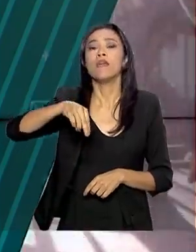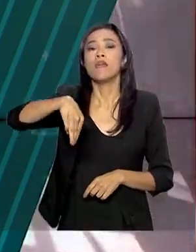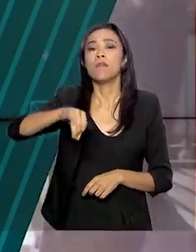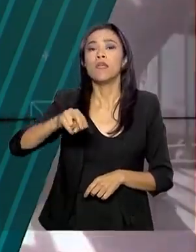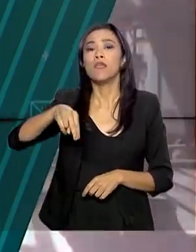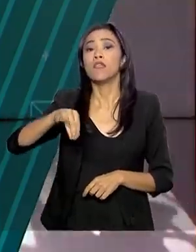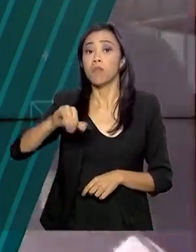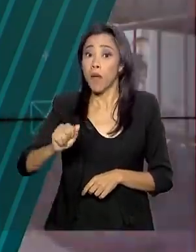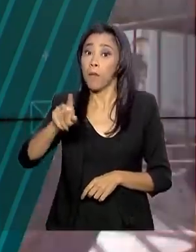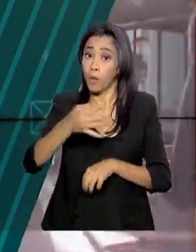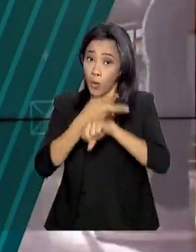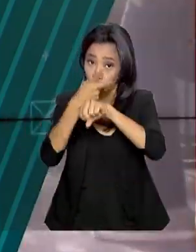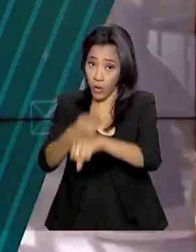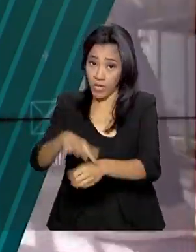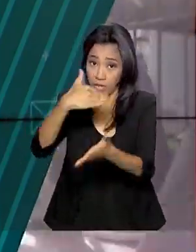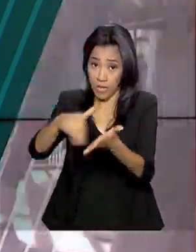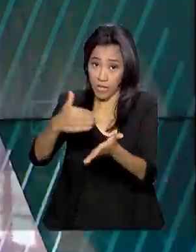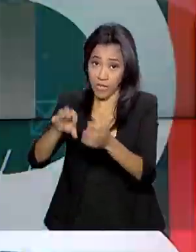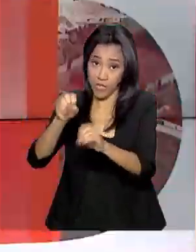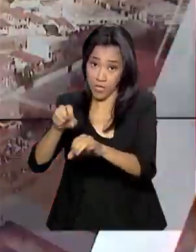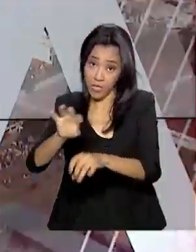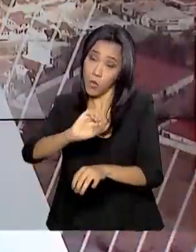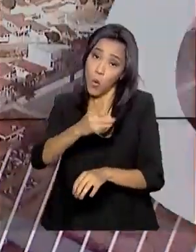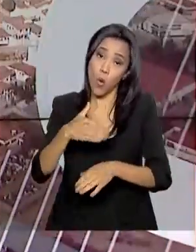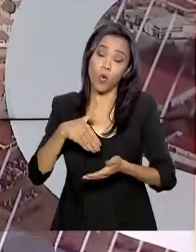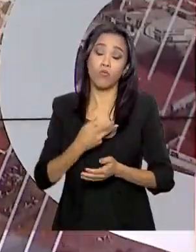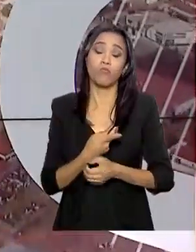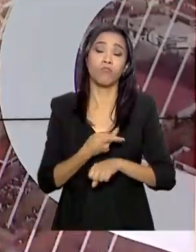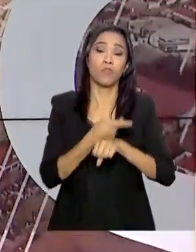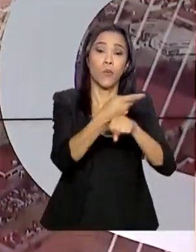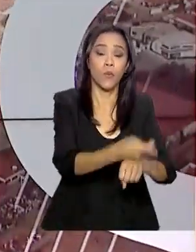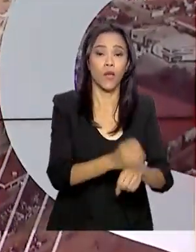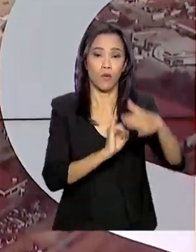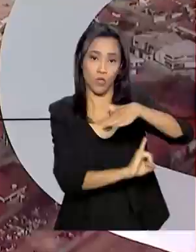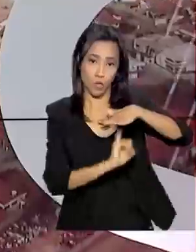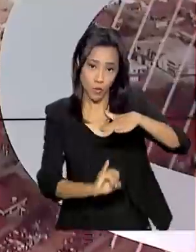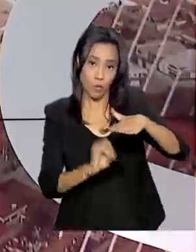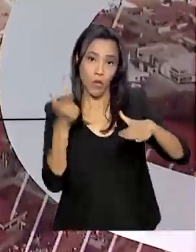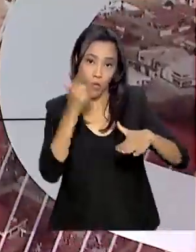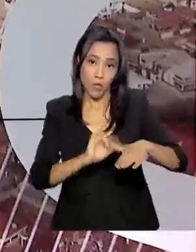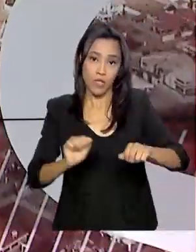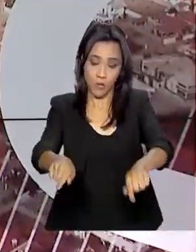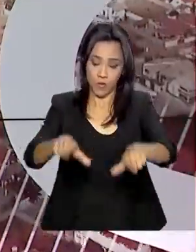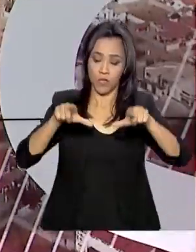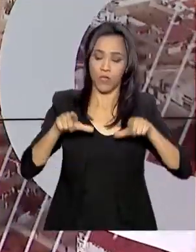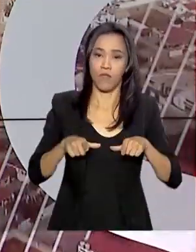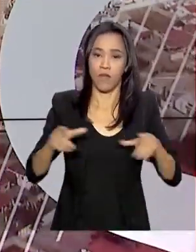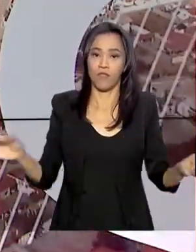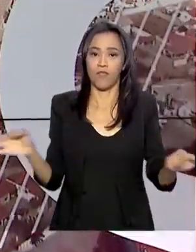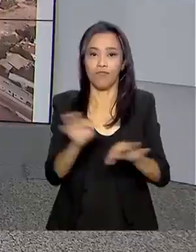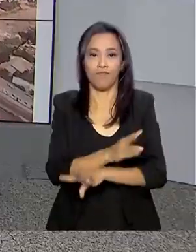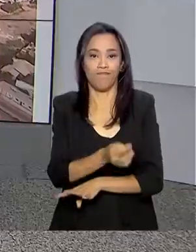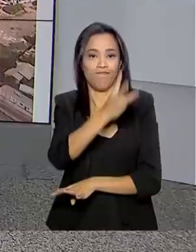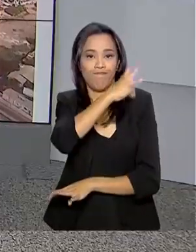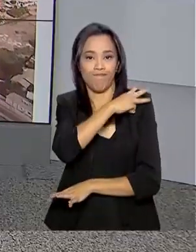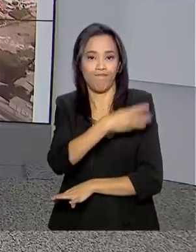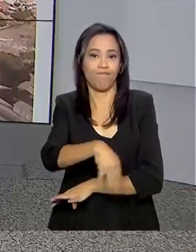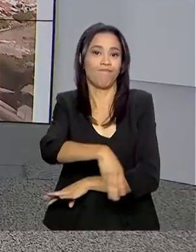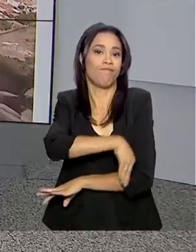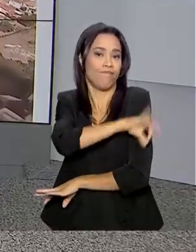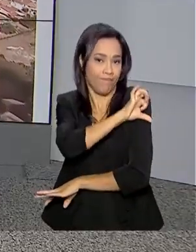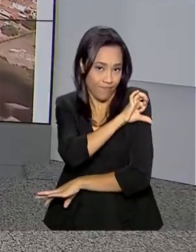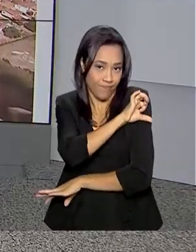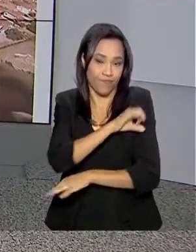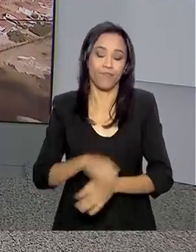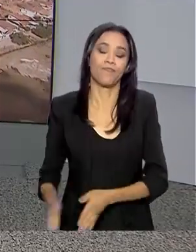de Educação ou institutos federais indicados no ato da inscrição para ter acesso ao certificado de conclusão. O